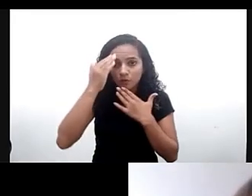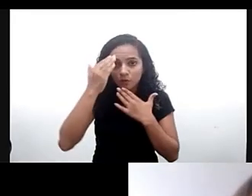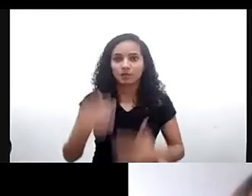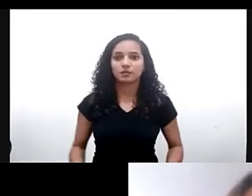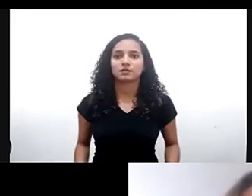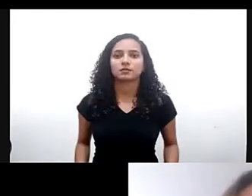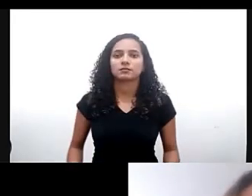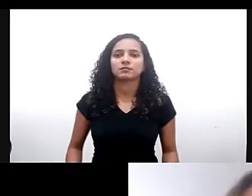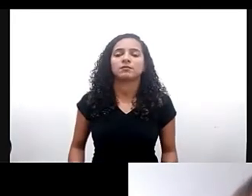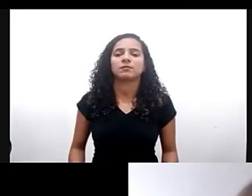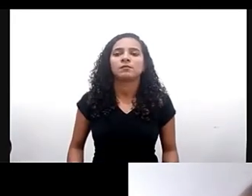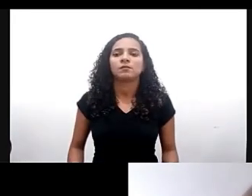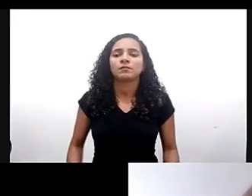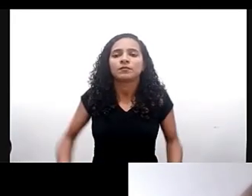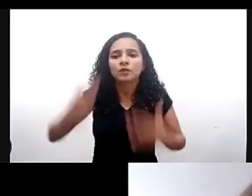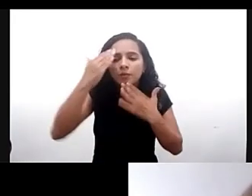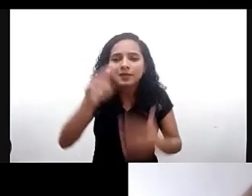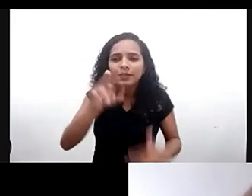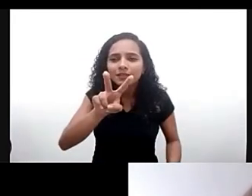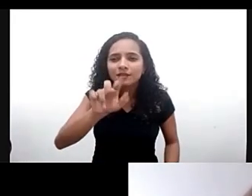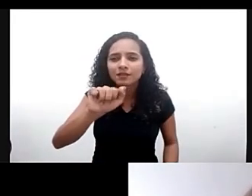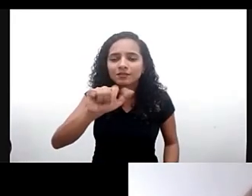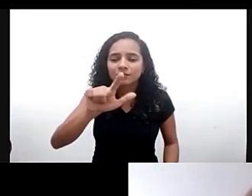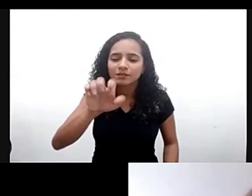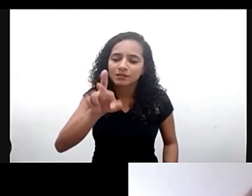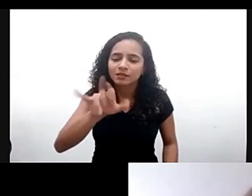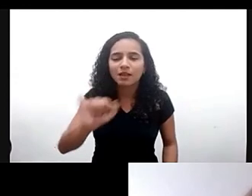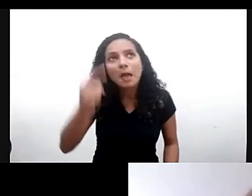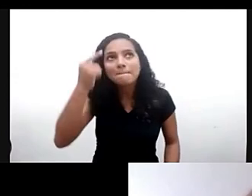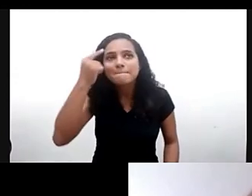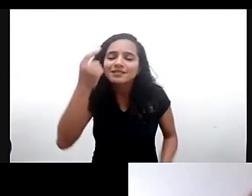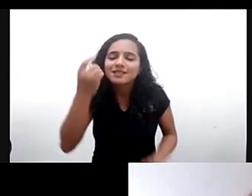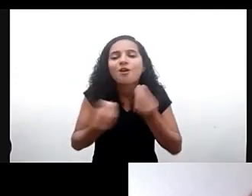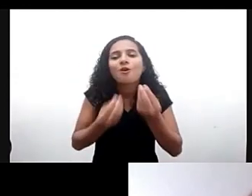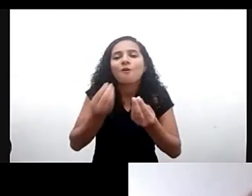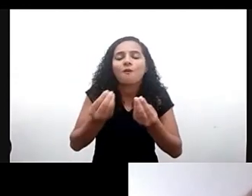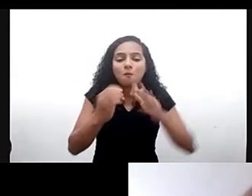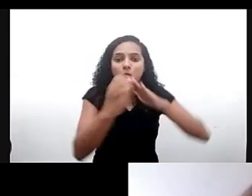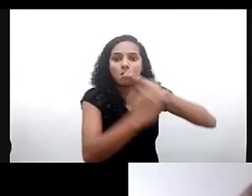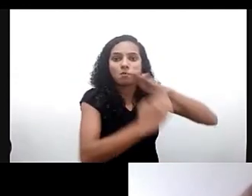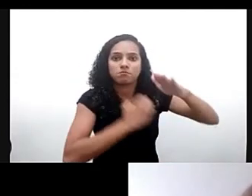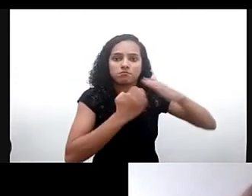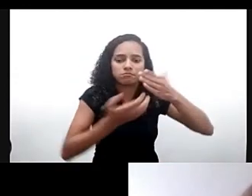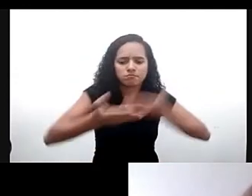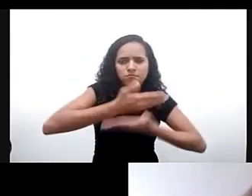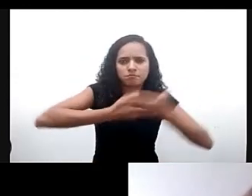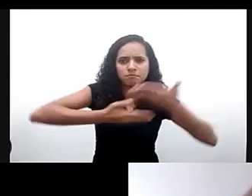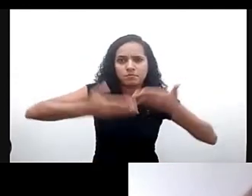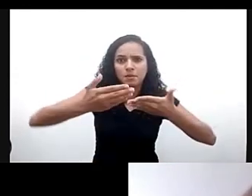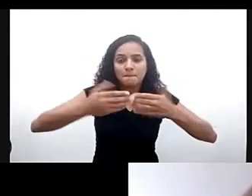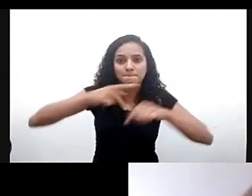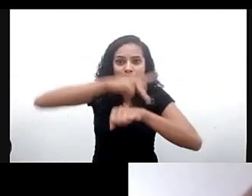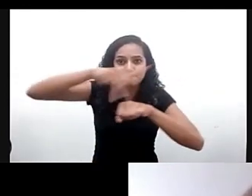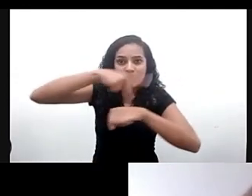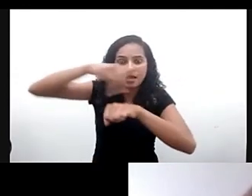obrigado Valéria sim pensar em como realmente envolver as empresas transnacionais que atuam em diferentes países para